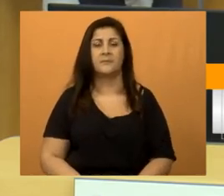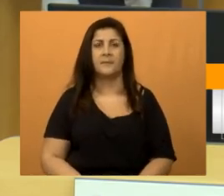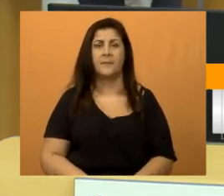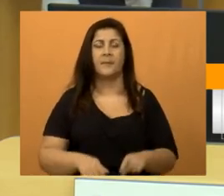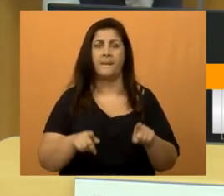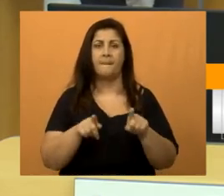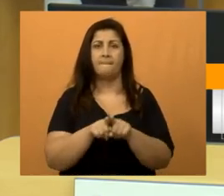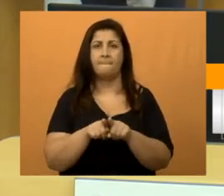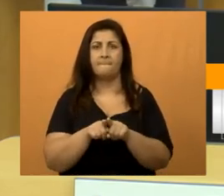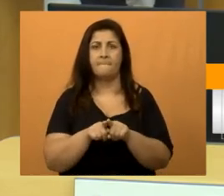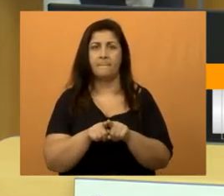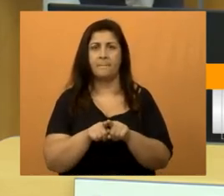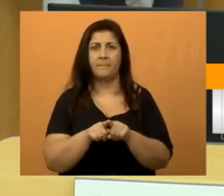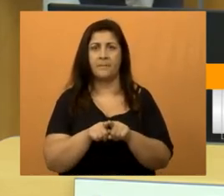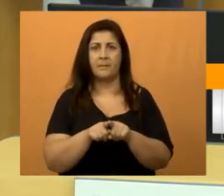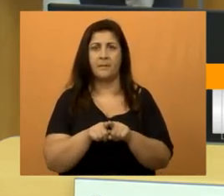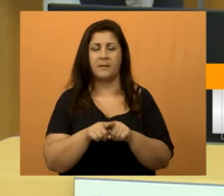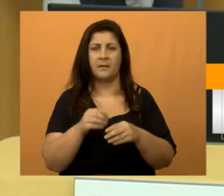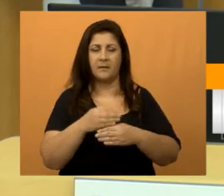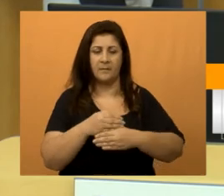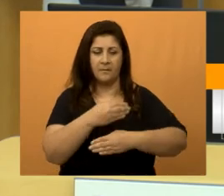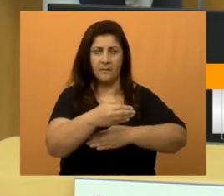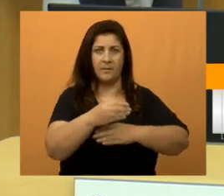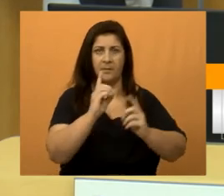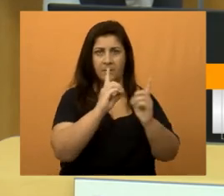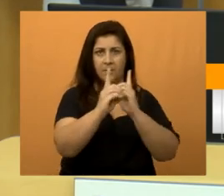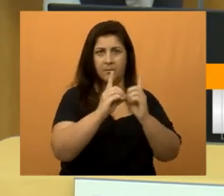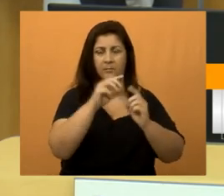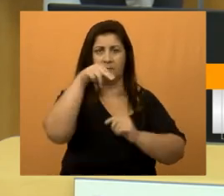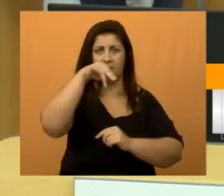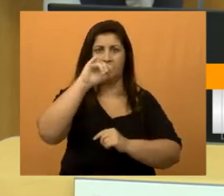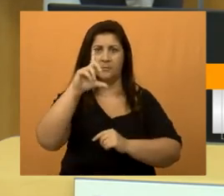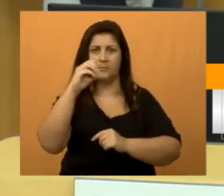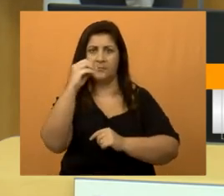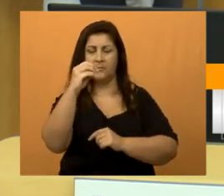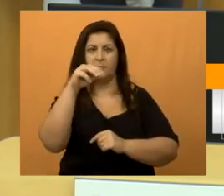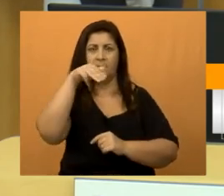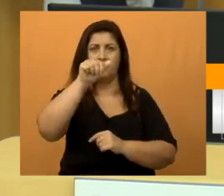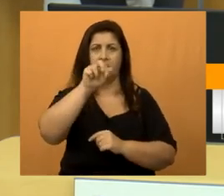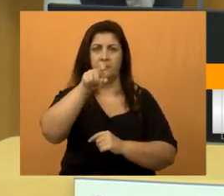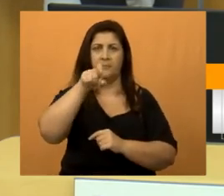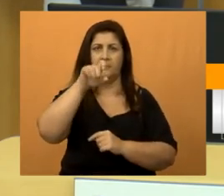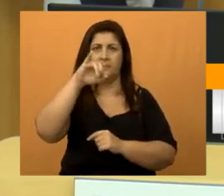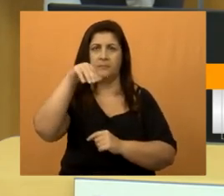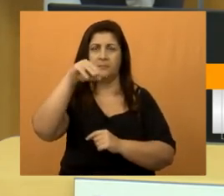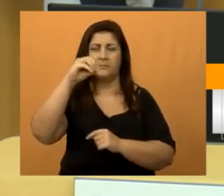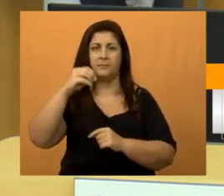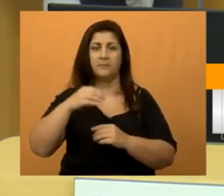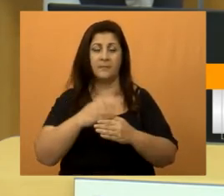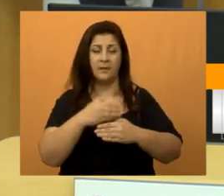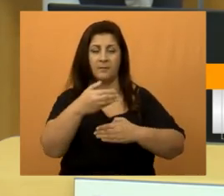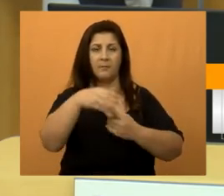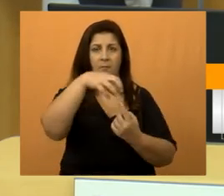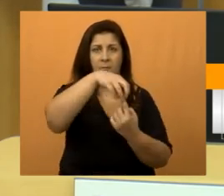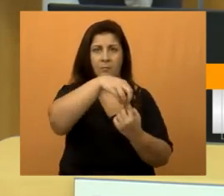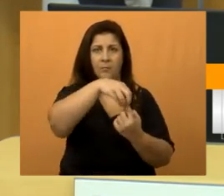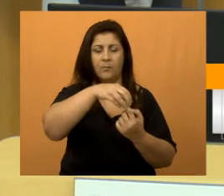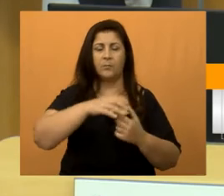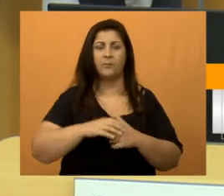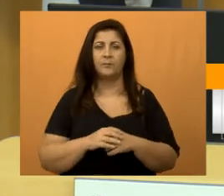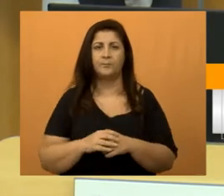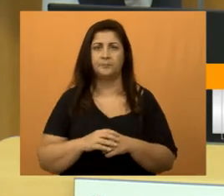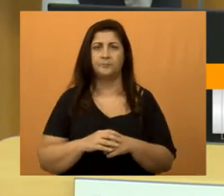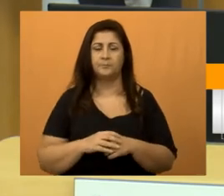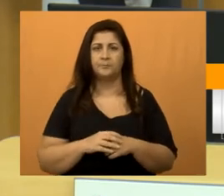Buraco no costamento da rodovia Nilo Massimo, em frente ao ponto de onde o bairro Santo Antônio da